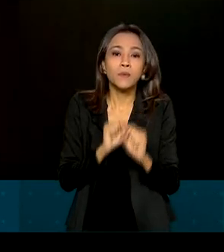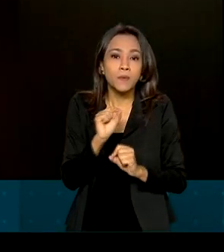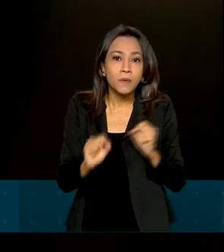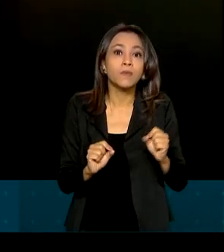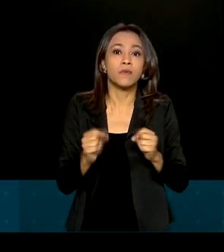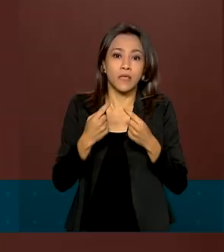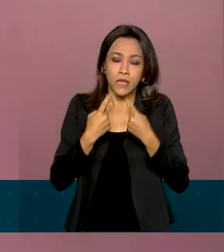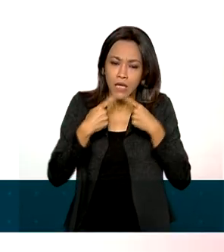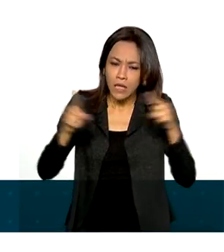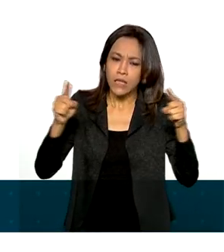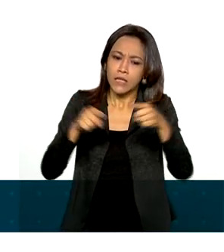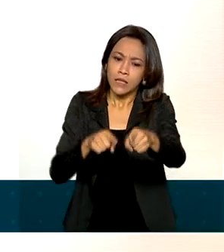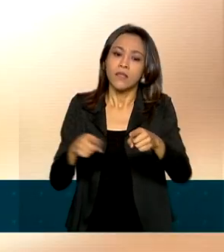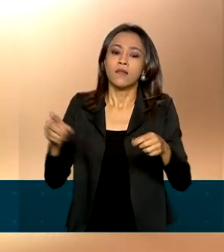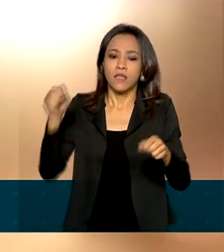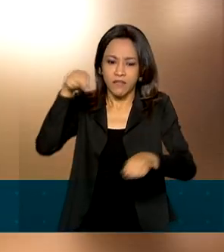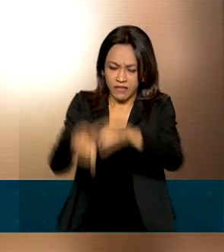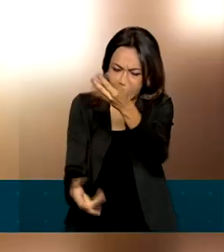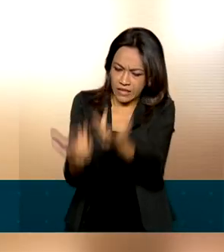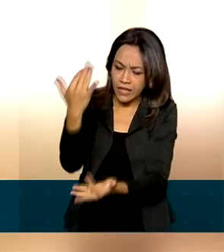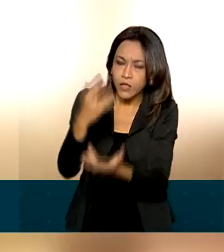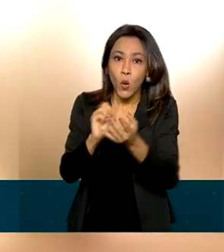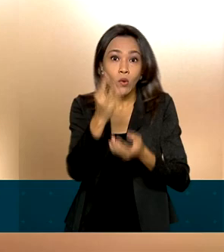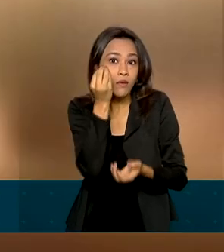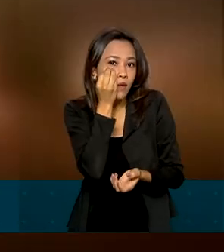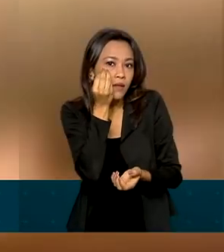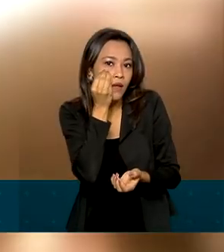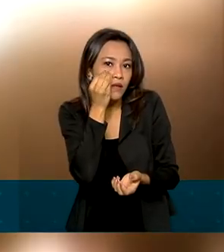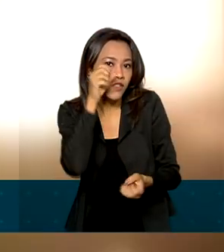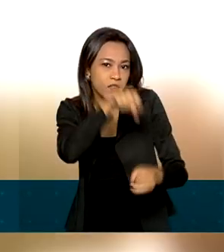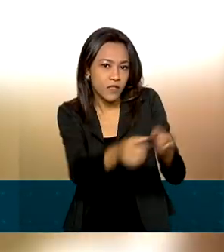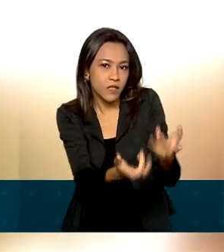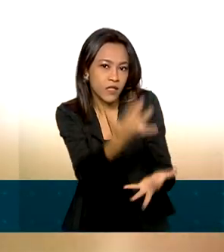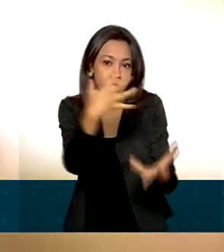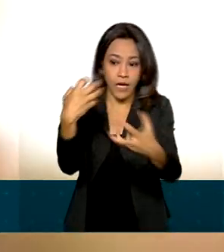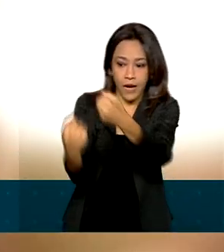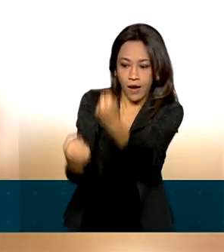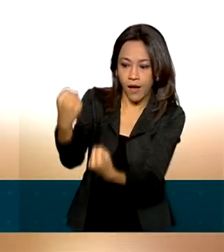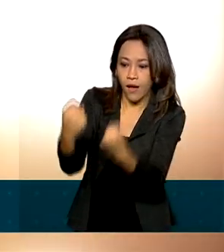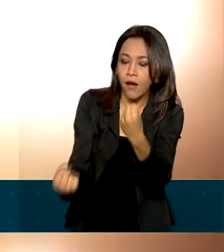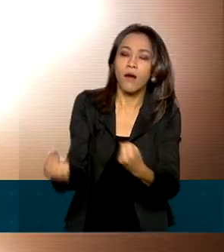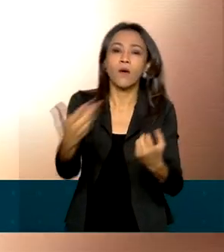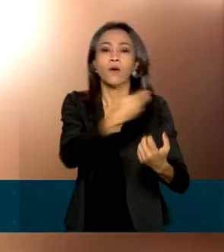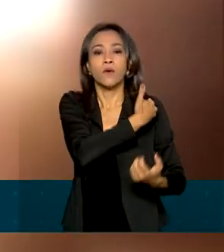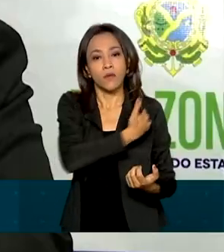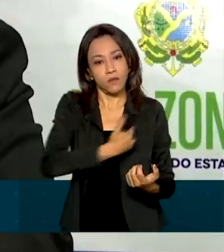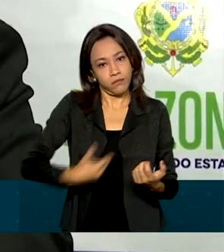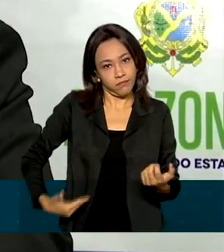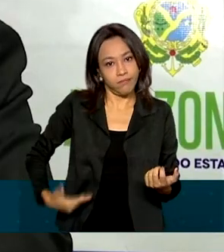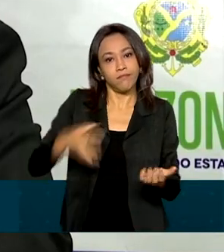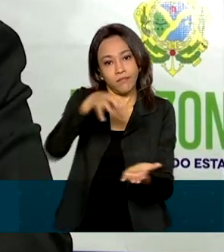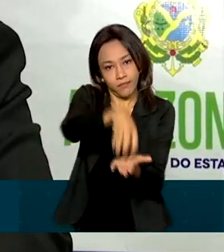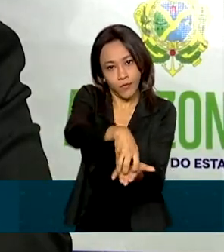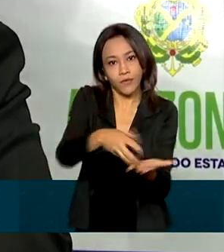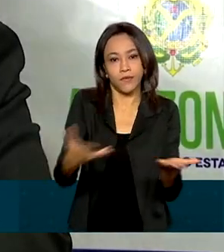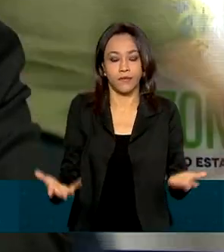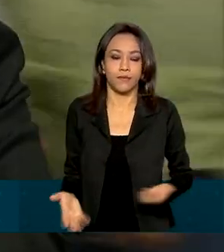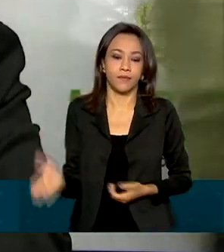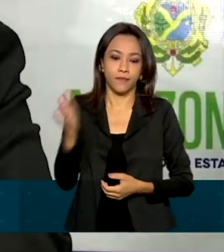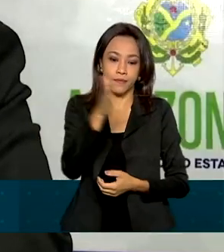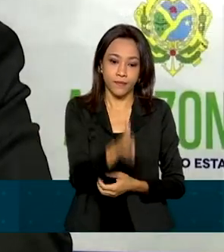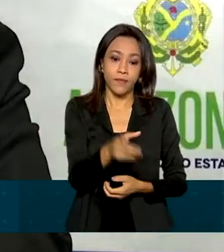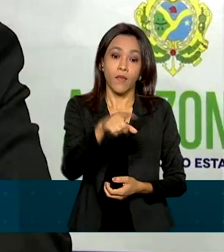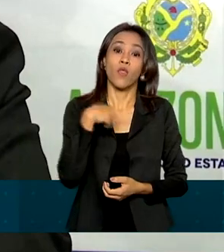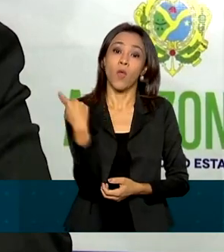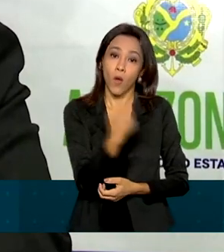envolvendo incêndios ou tentativas de incêndios em veículos, prédios públicos e comércios. Nós estamos nas ruas,